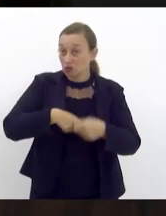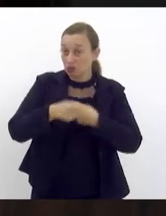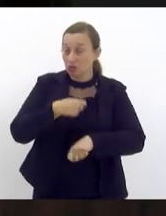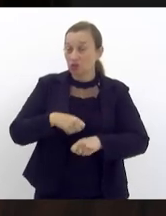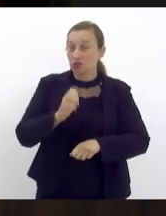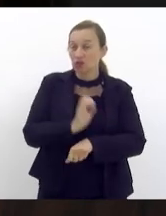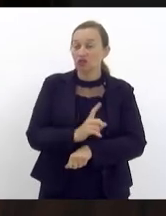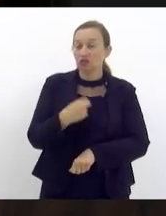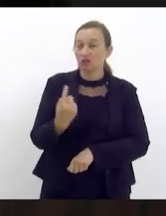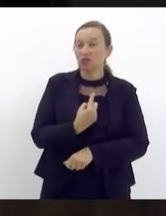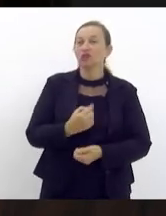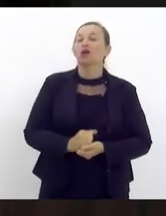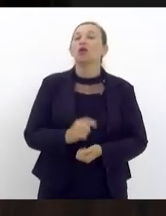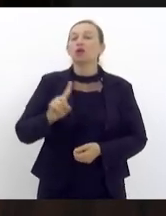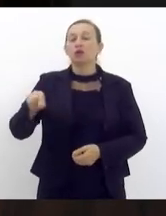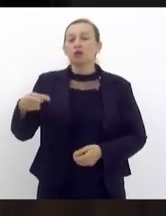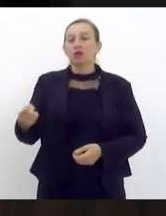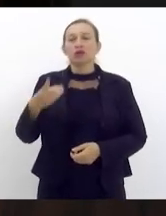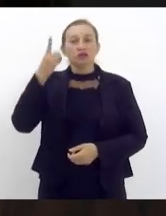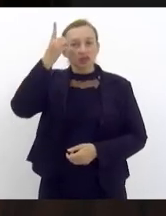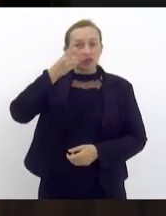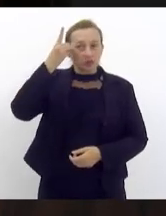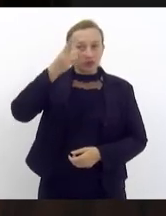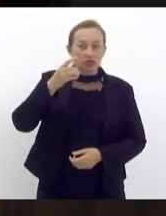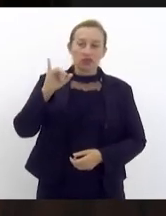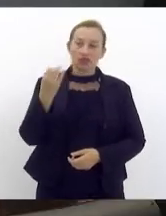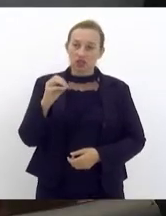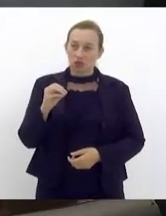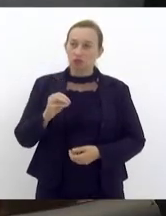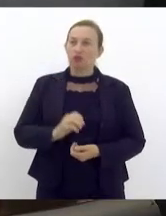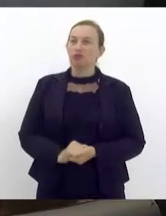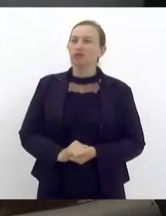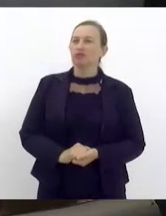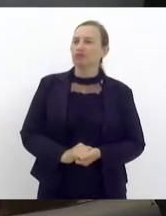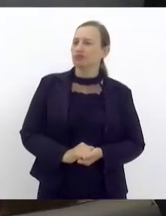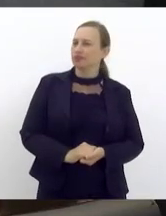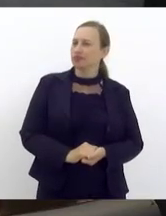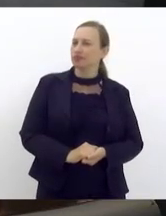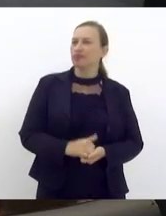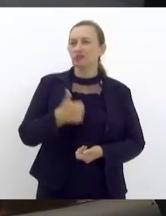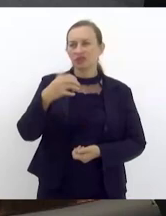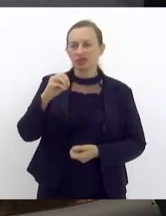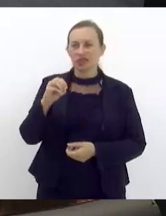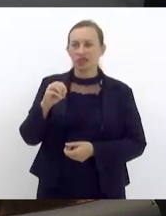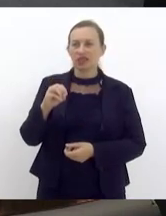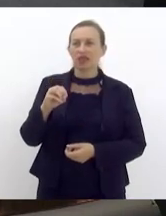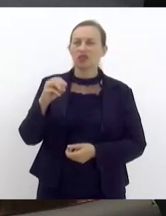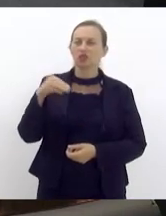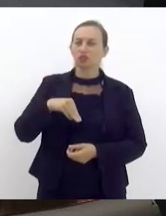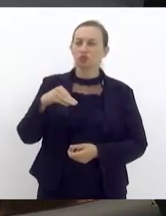próximo orador escrito nobre deputado Sérgio Fernandes vossa excelência tem 10 minutos